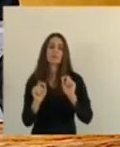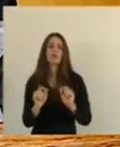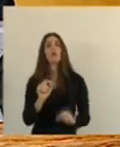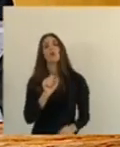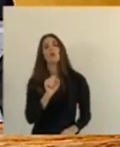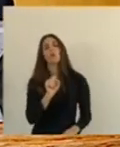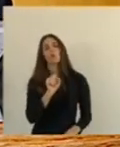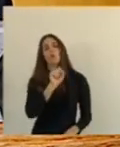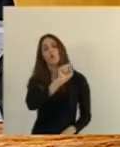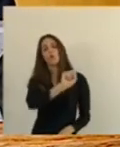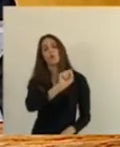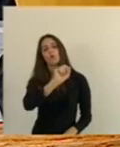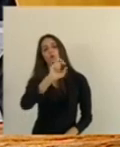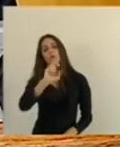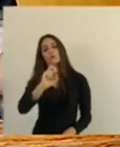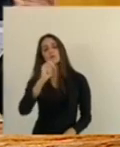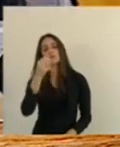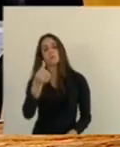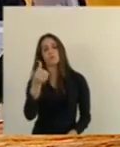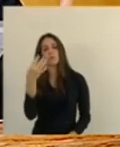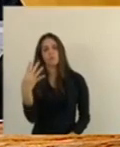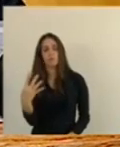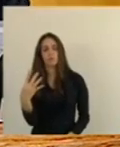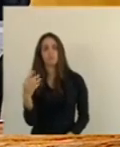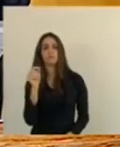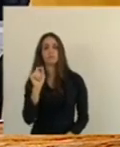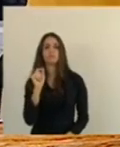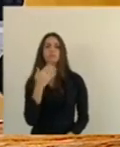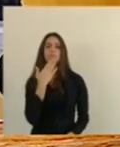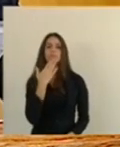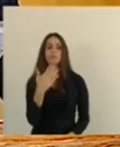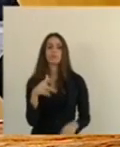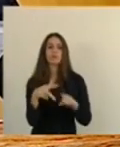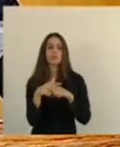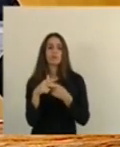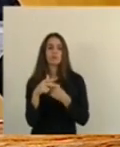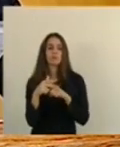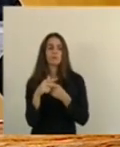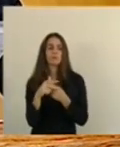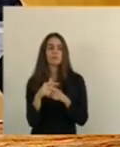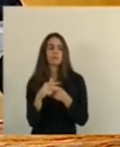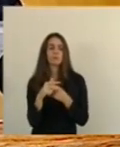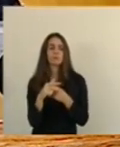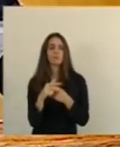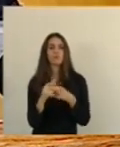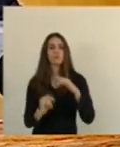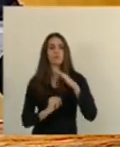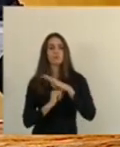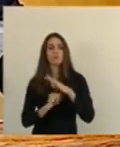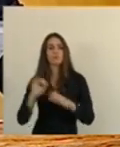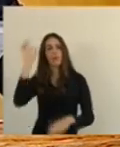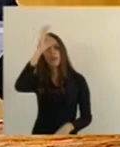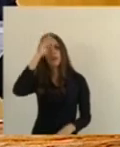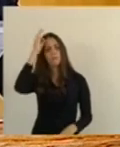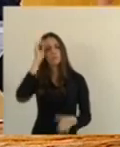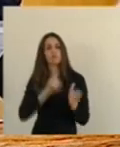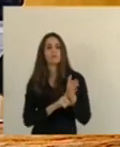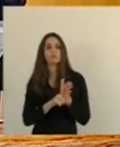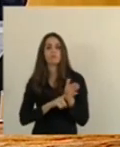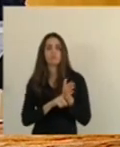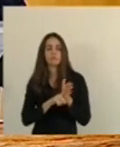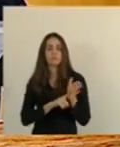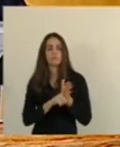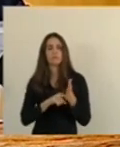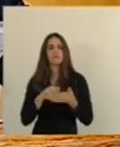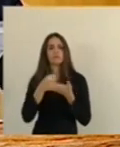número 8564. Nós estamos pedindo aqui a reforma do Instituto Capixaba de Pesquisa e